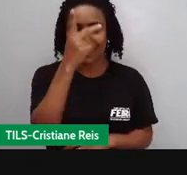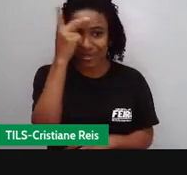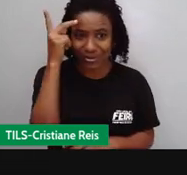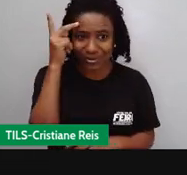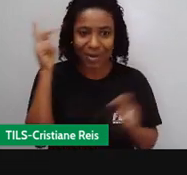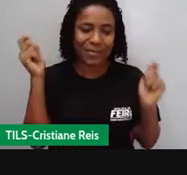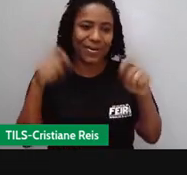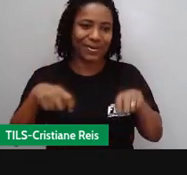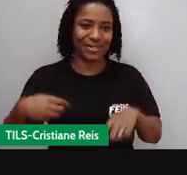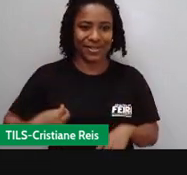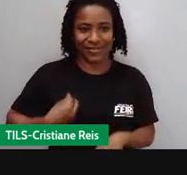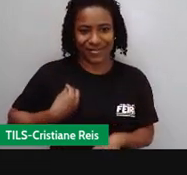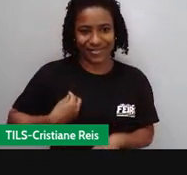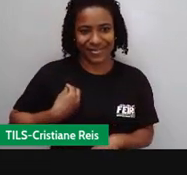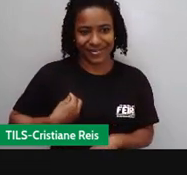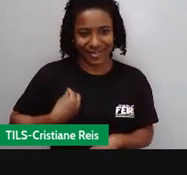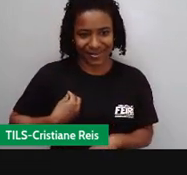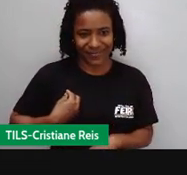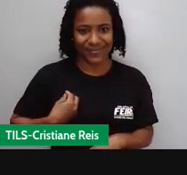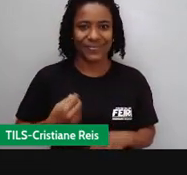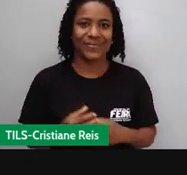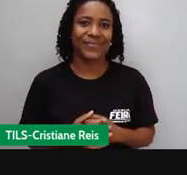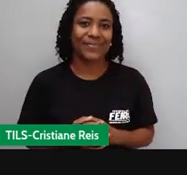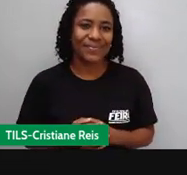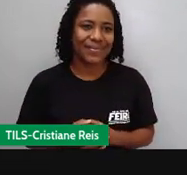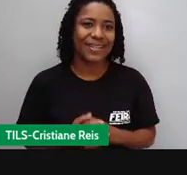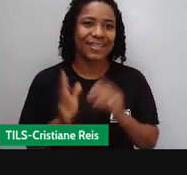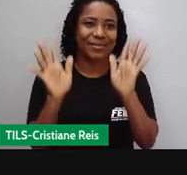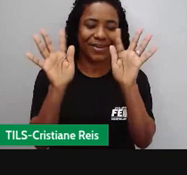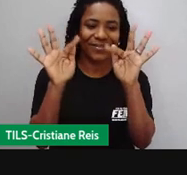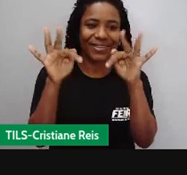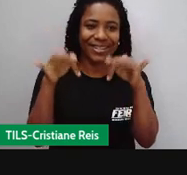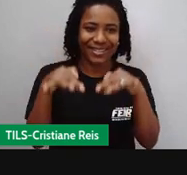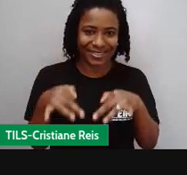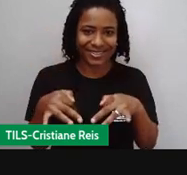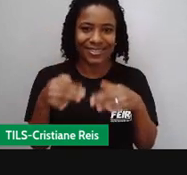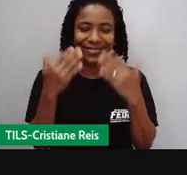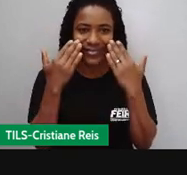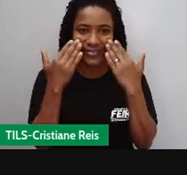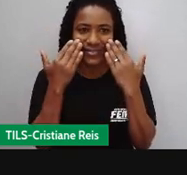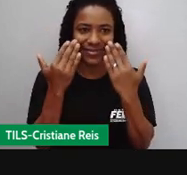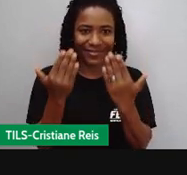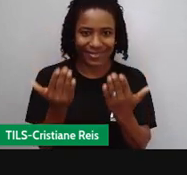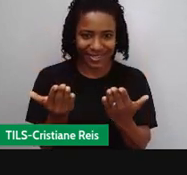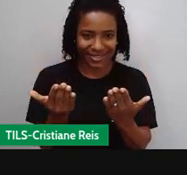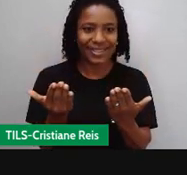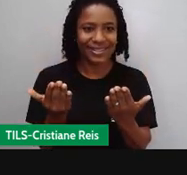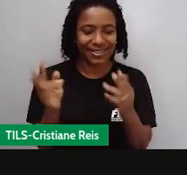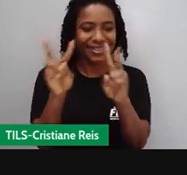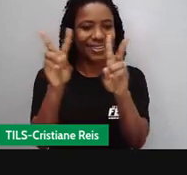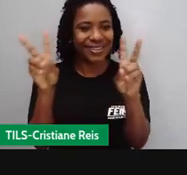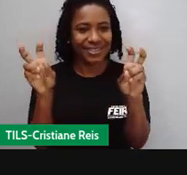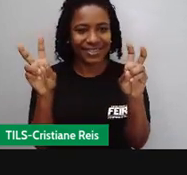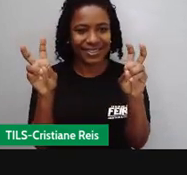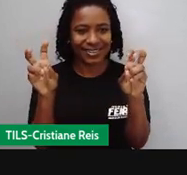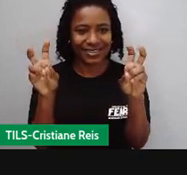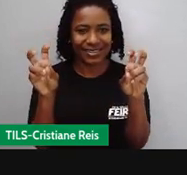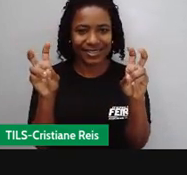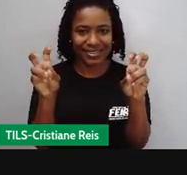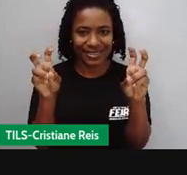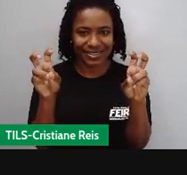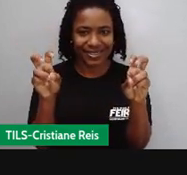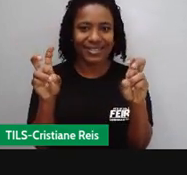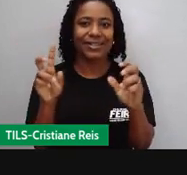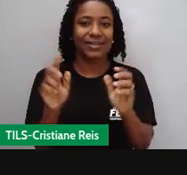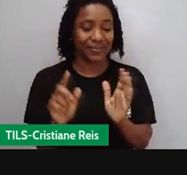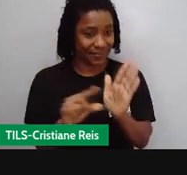viver e aí para finalizar para trás aí o trecho né tá entre aspas porque essa frase aí é de Luiz